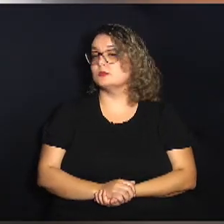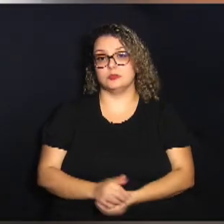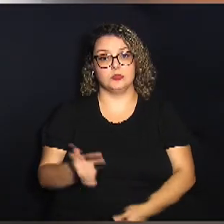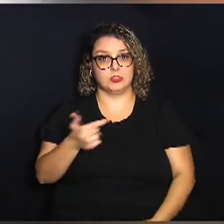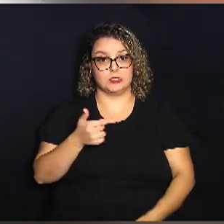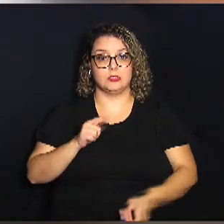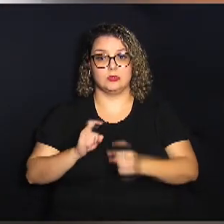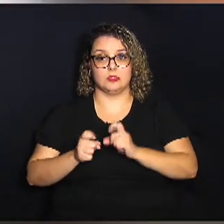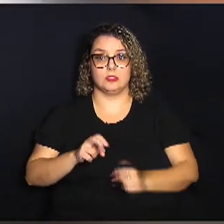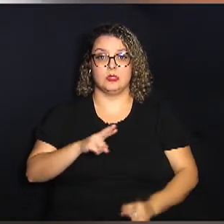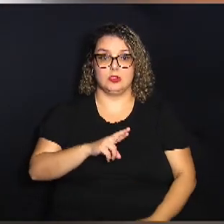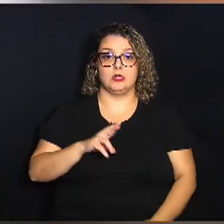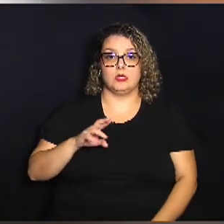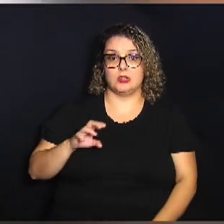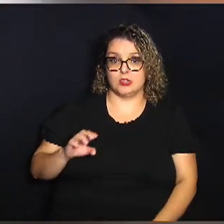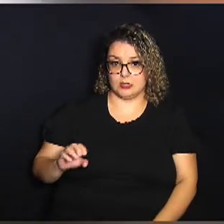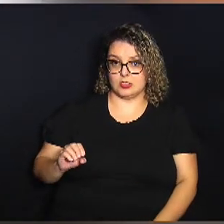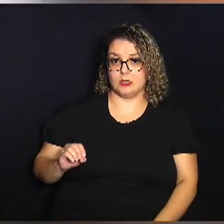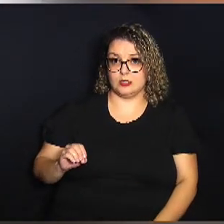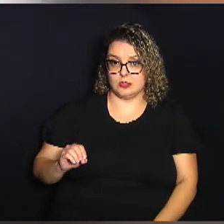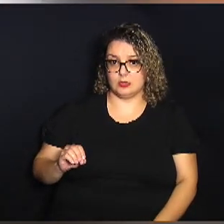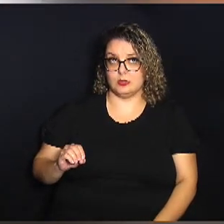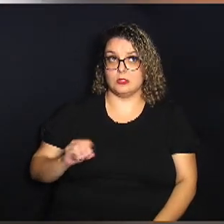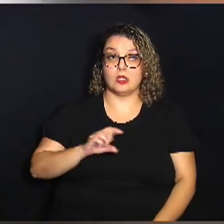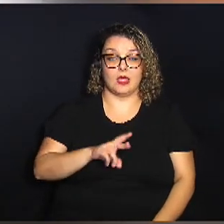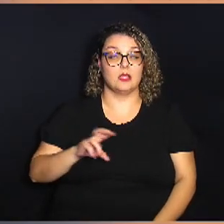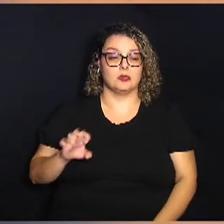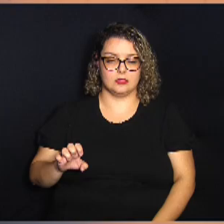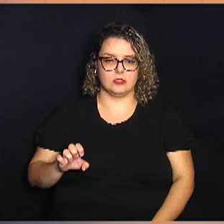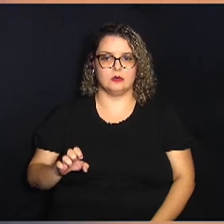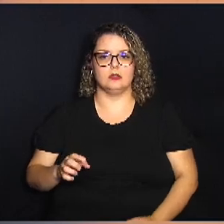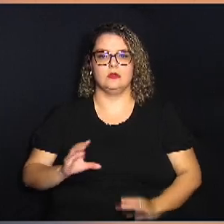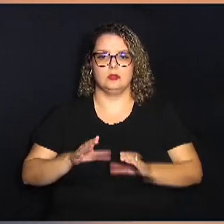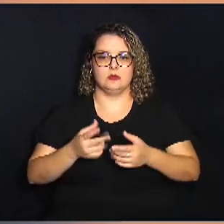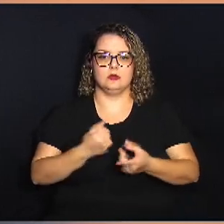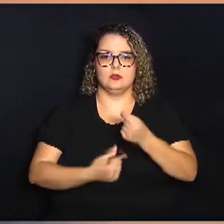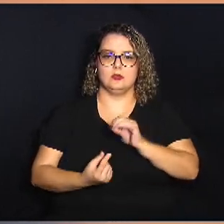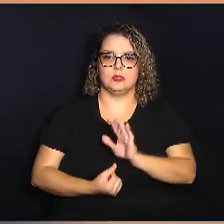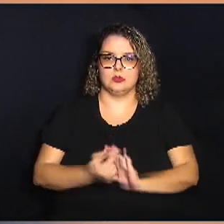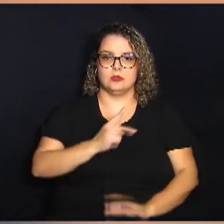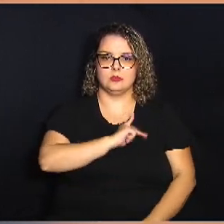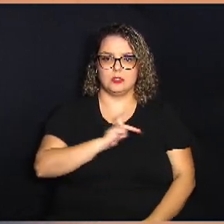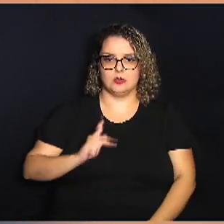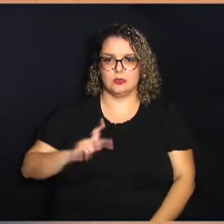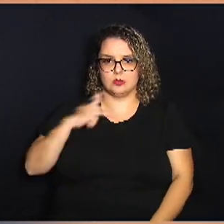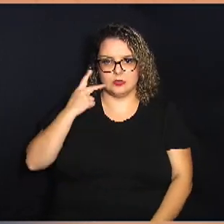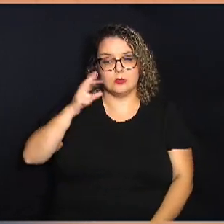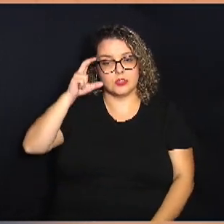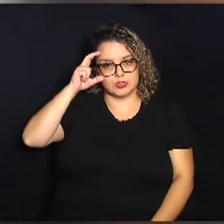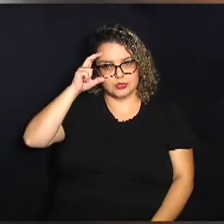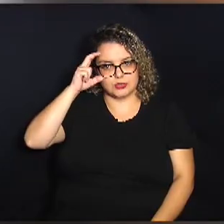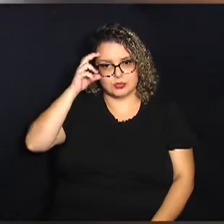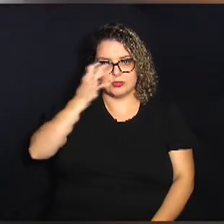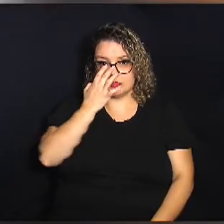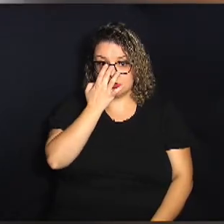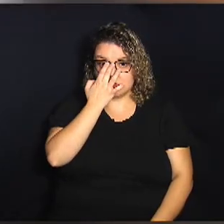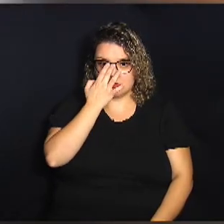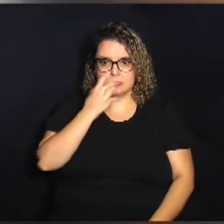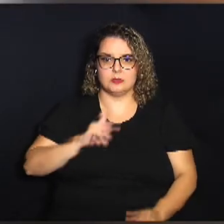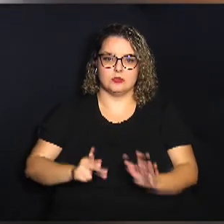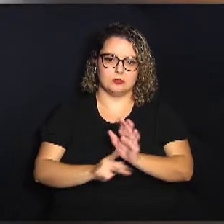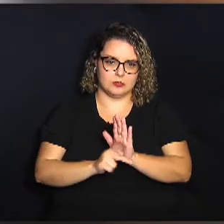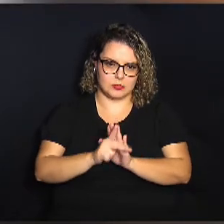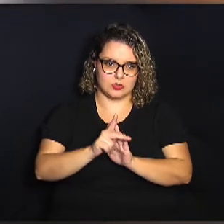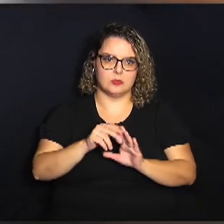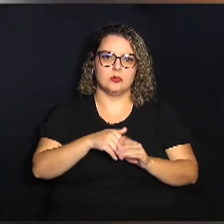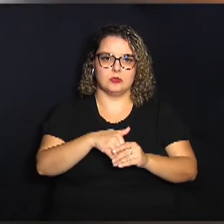reunião extraordinária da comissão permanente de finanças e orçamento que foi presidida pelo vereador Carlinhos Camelô o projeto que